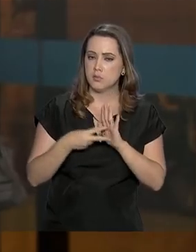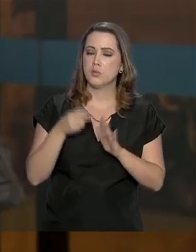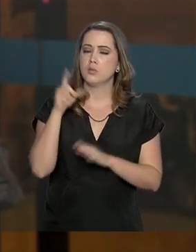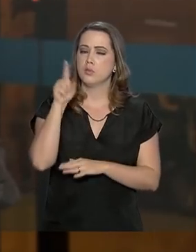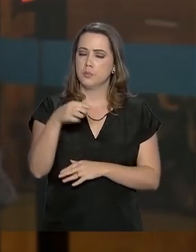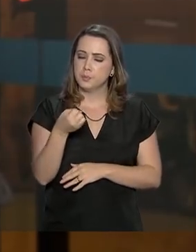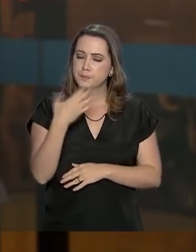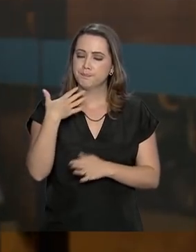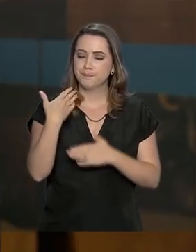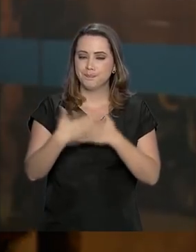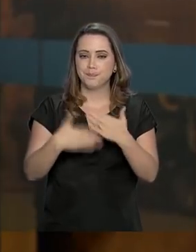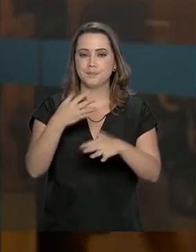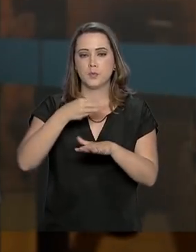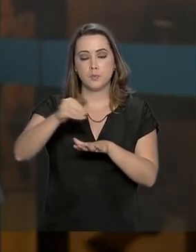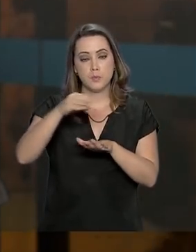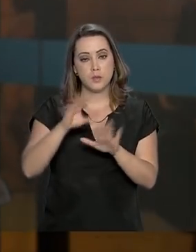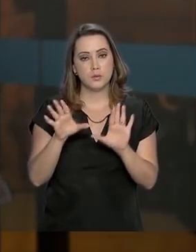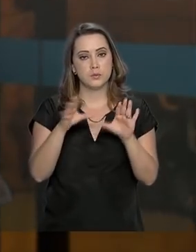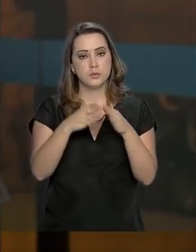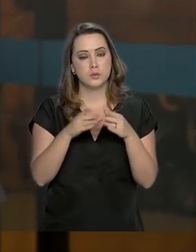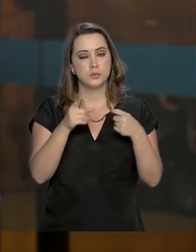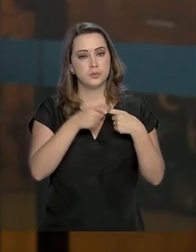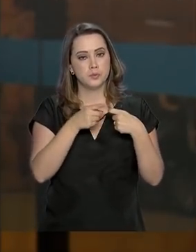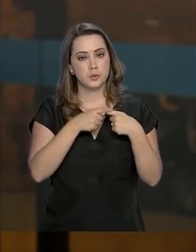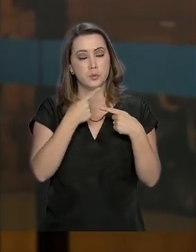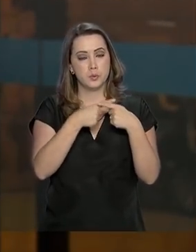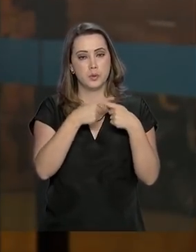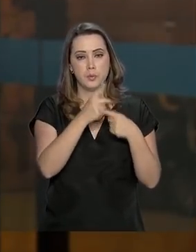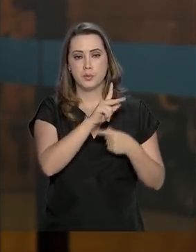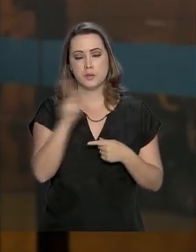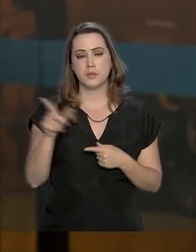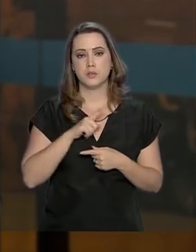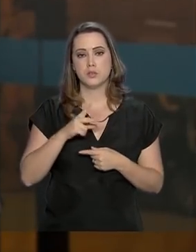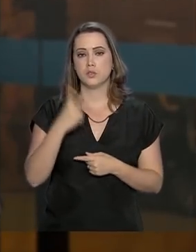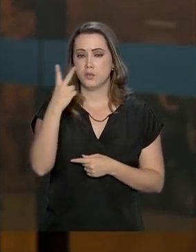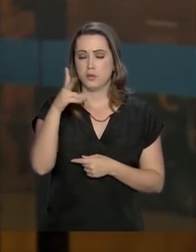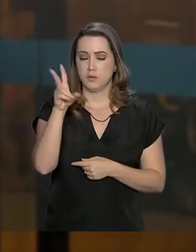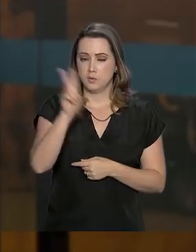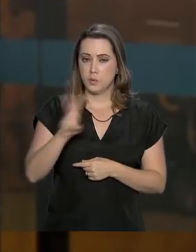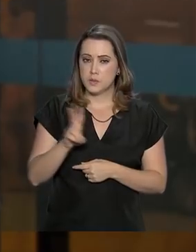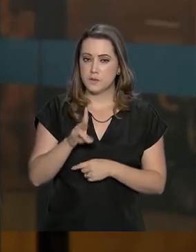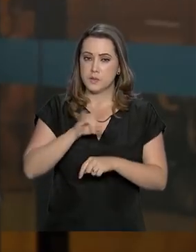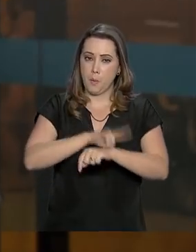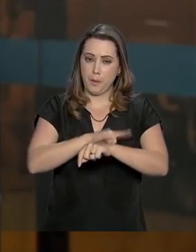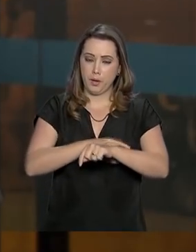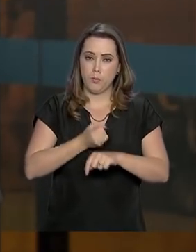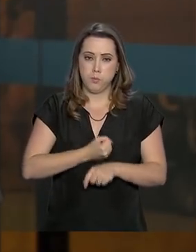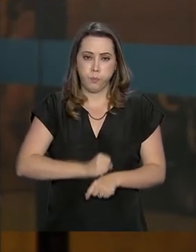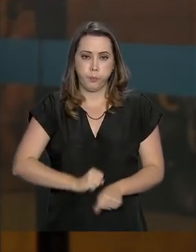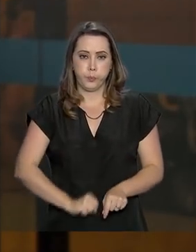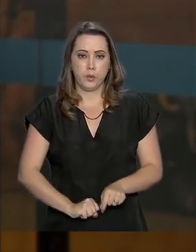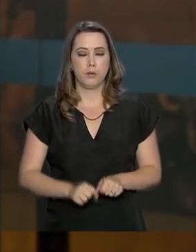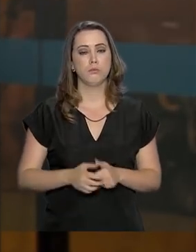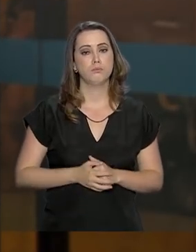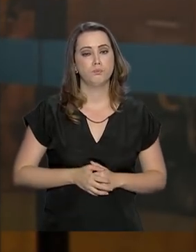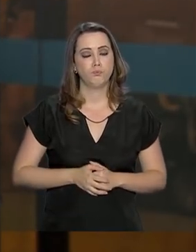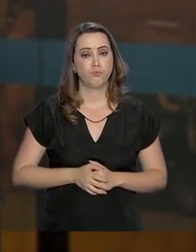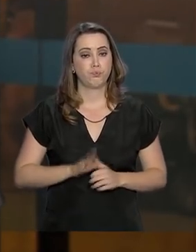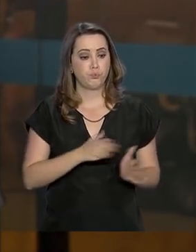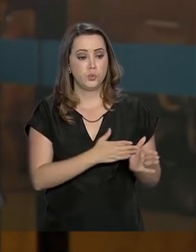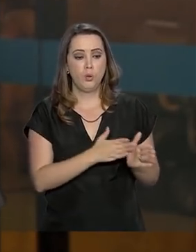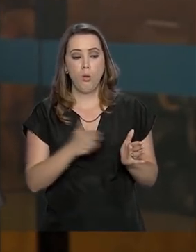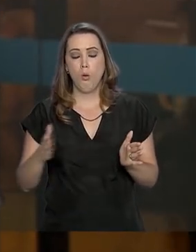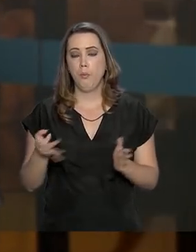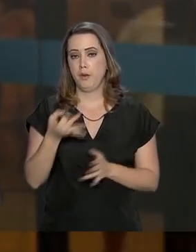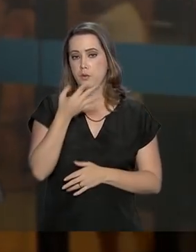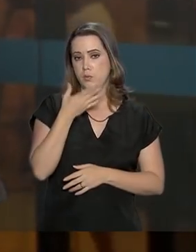boa notícia pela equipe médica, já que o presidente teve dois episódios de evacuação. Em virtude do período de medicação,